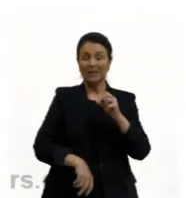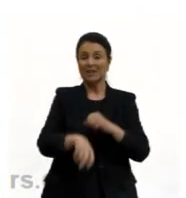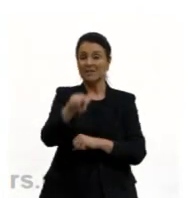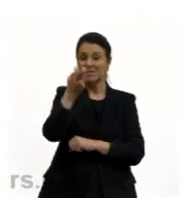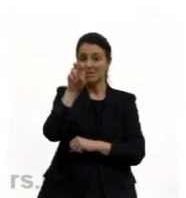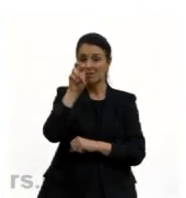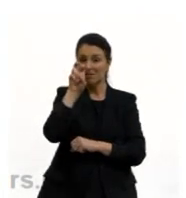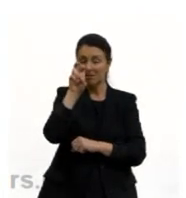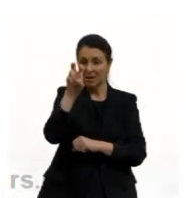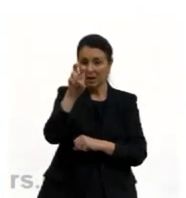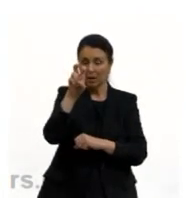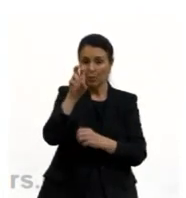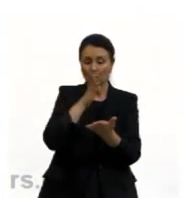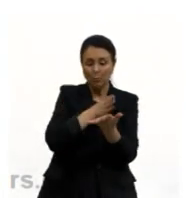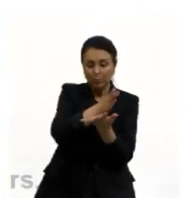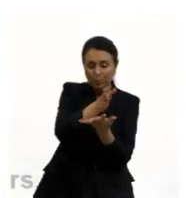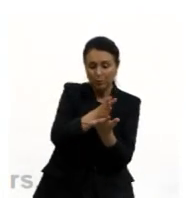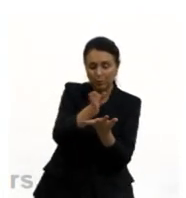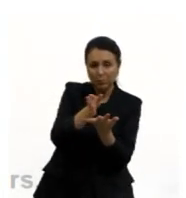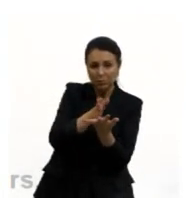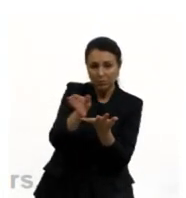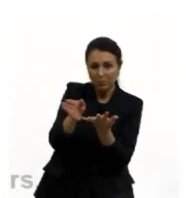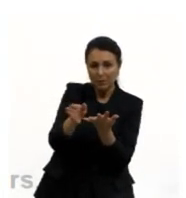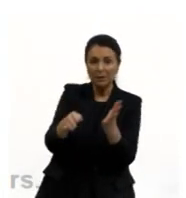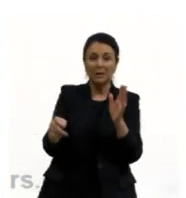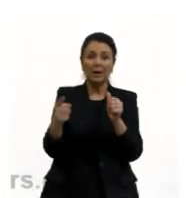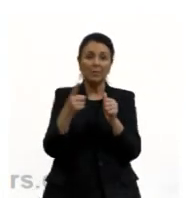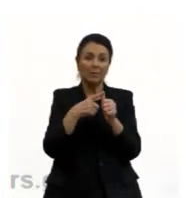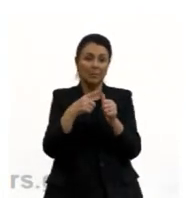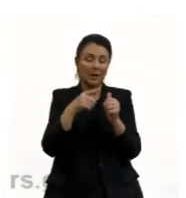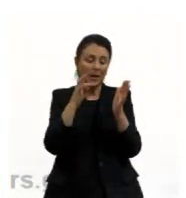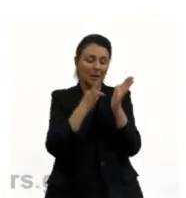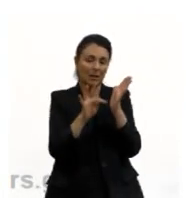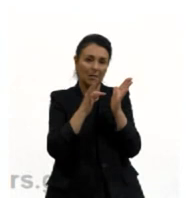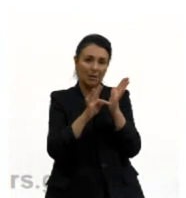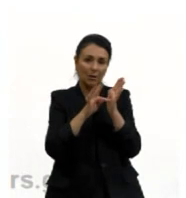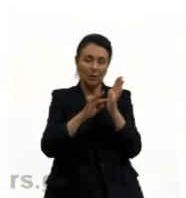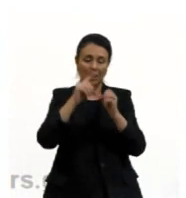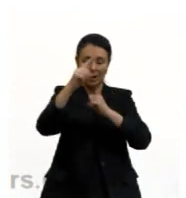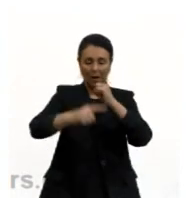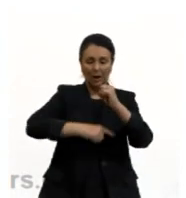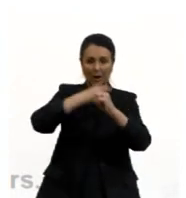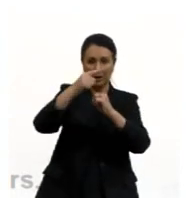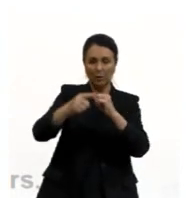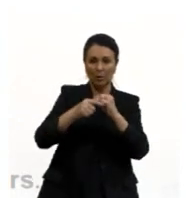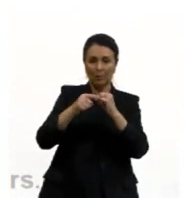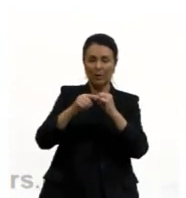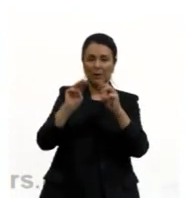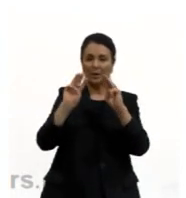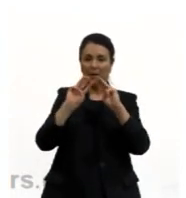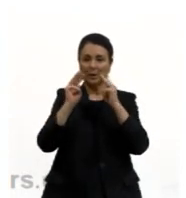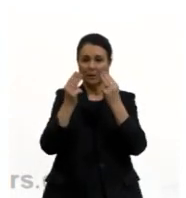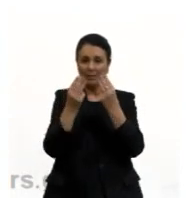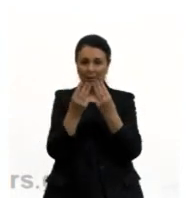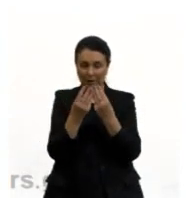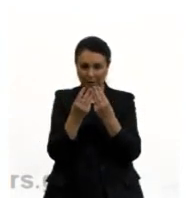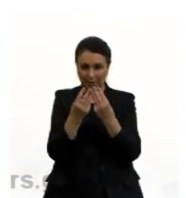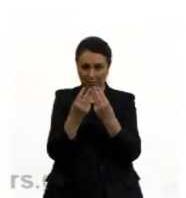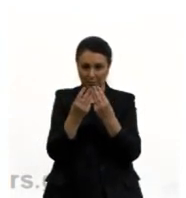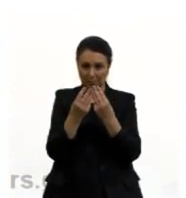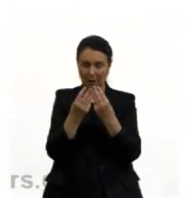serviam como um alicerce da primeira teoria atômica da matéria, fundamentada no método científico.